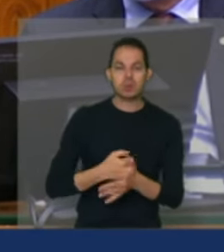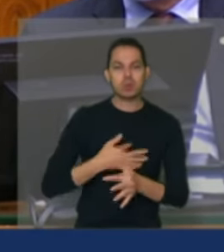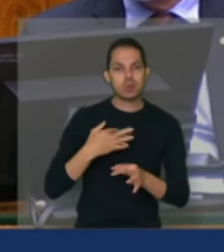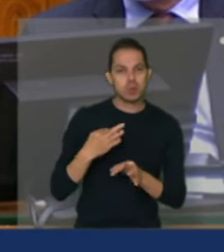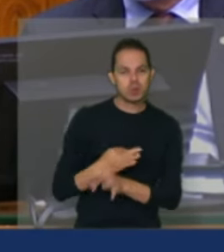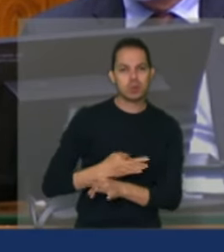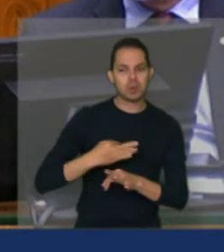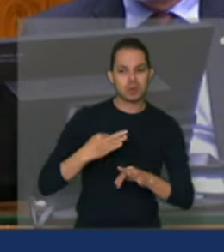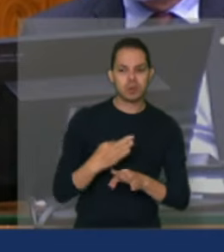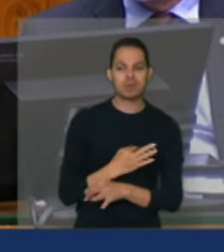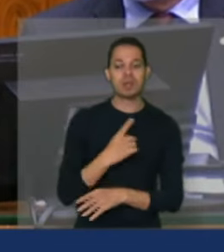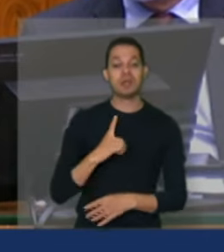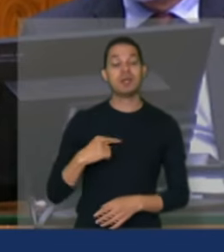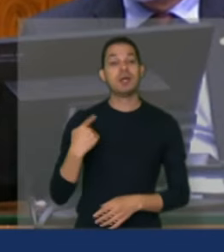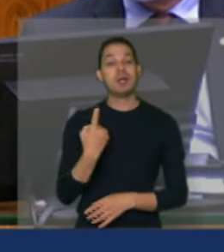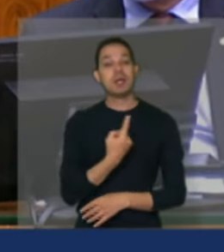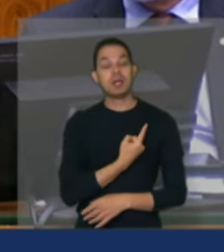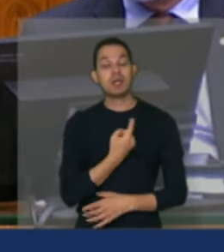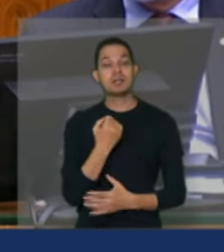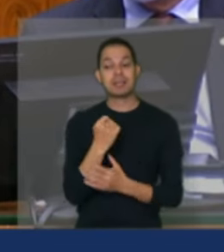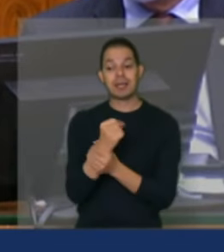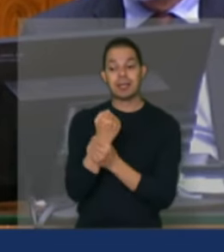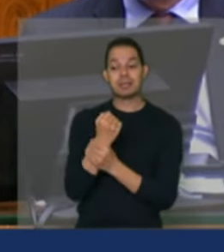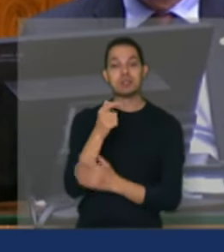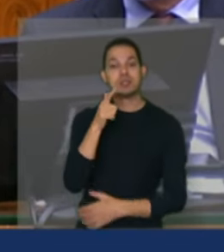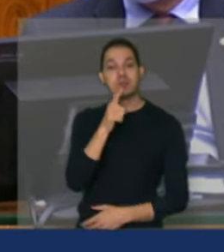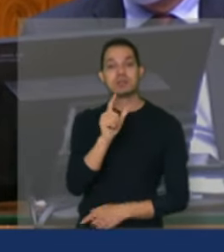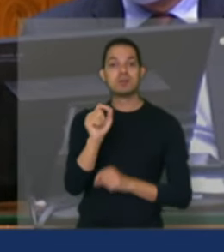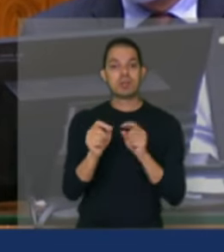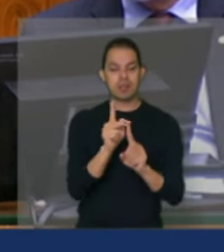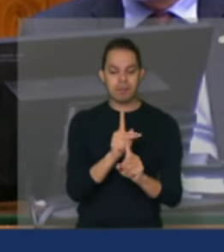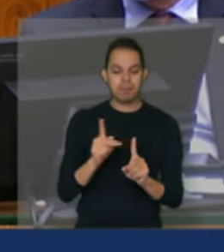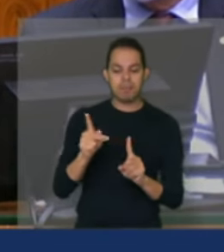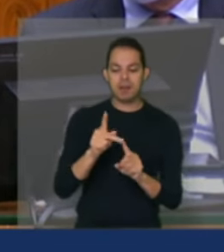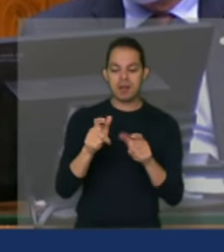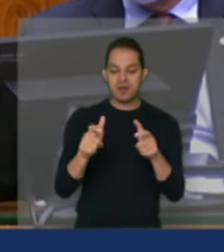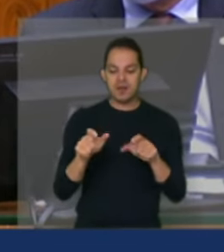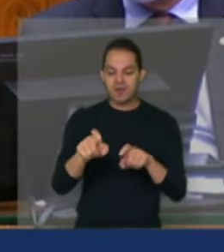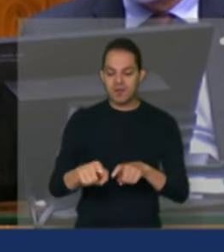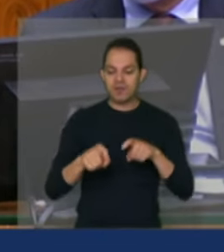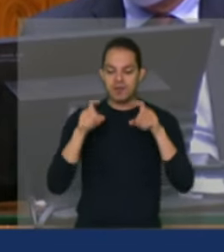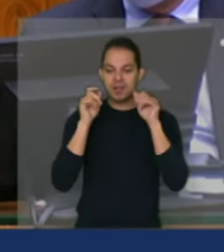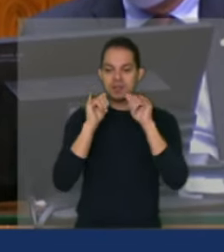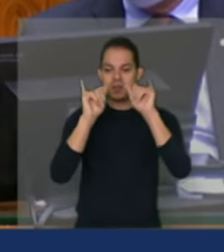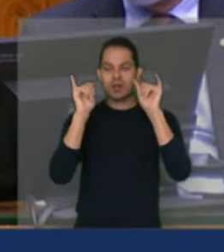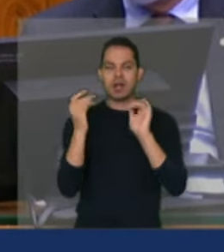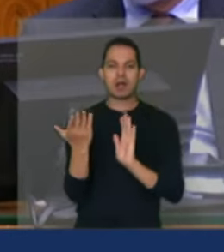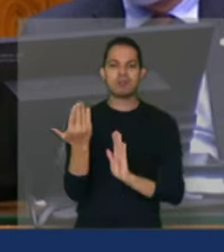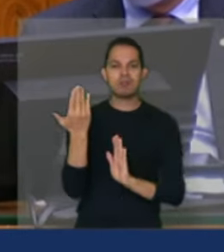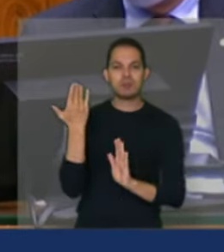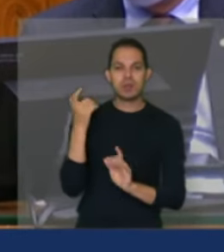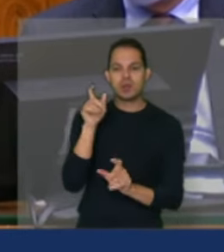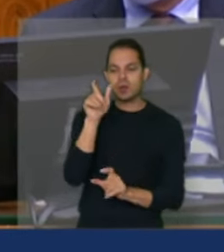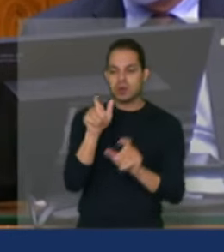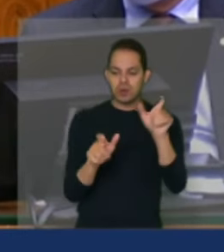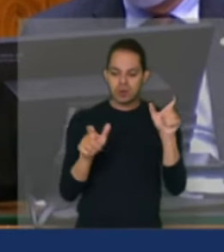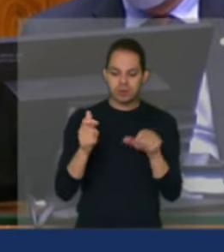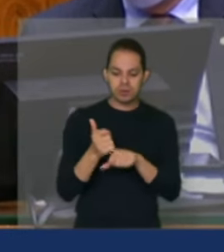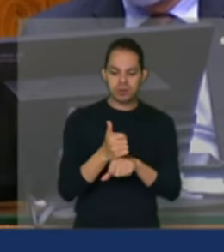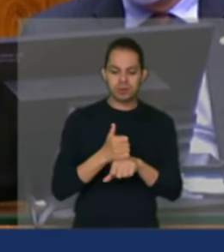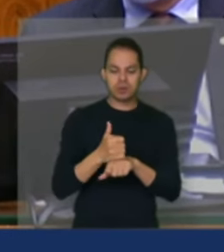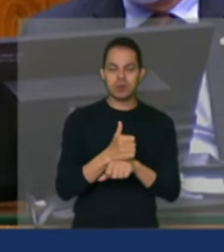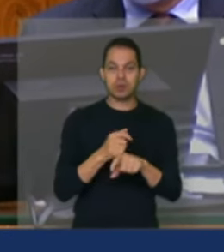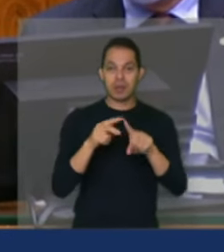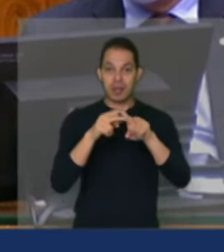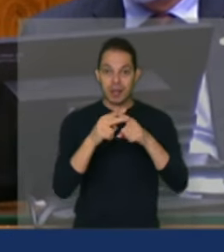Nós conseguimos garantir a previdência rural quando retiramos os agricultores e agricultoras familiares da reforma da